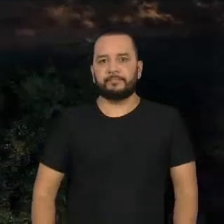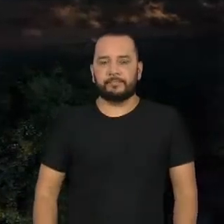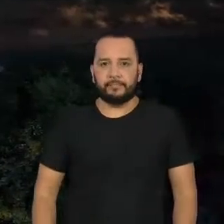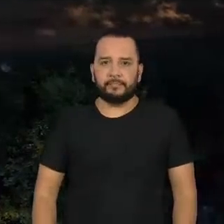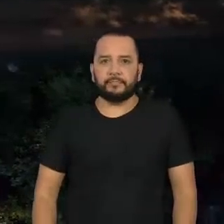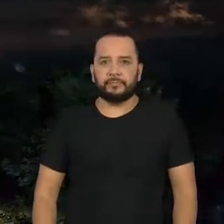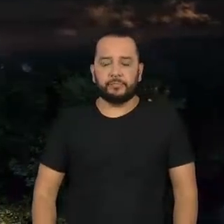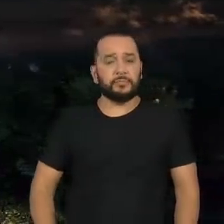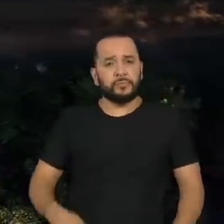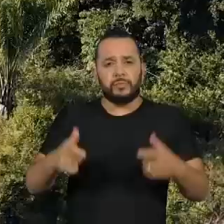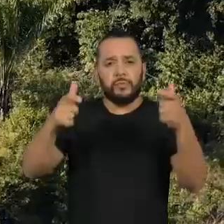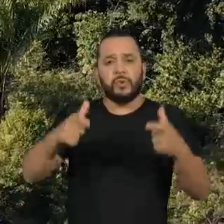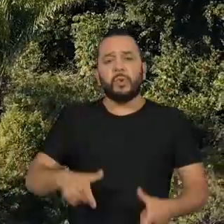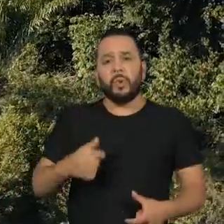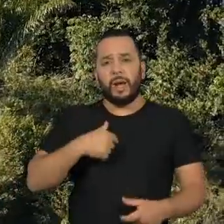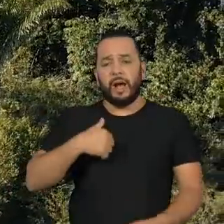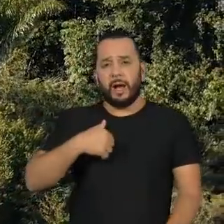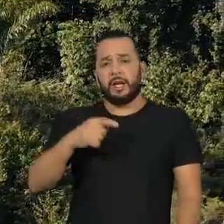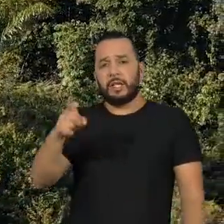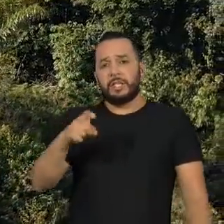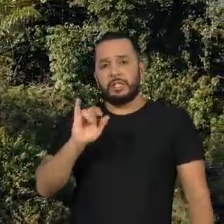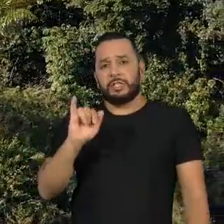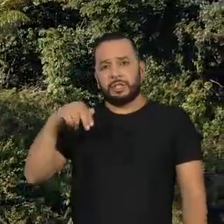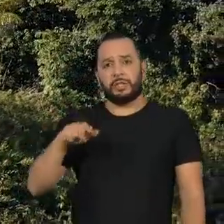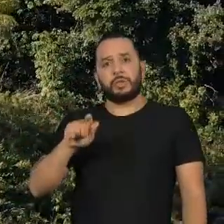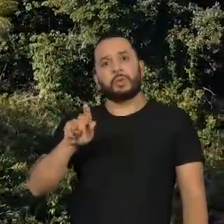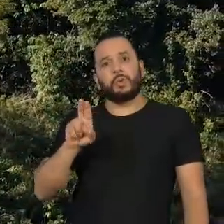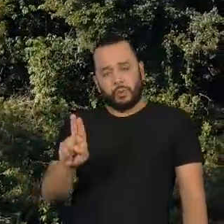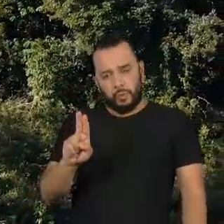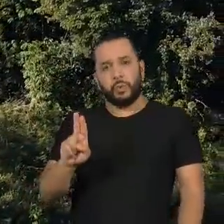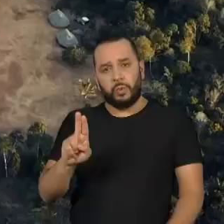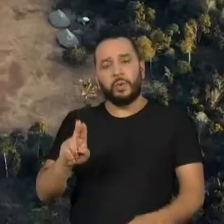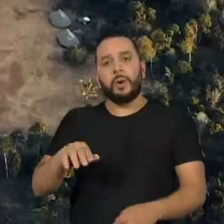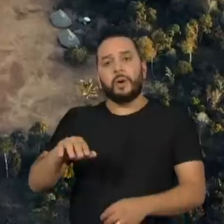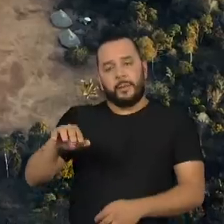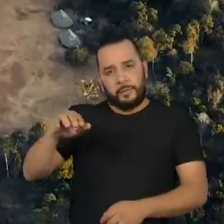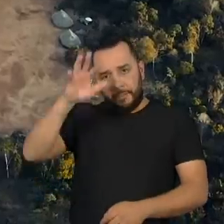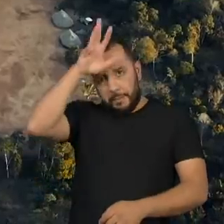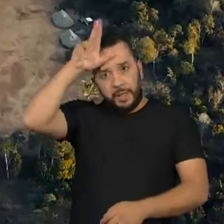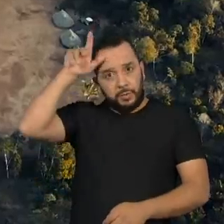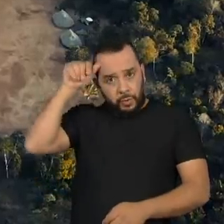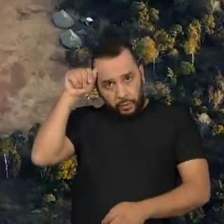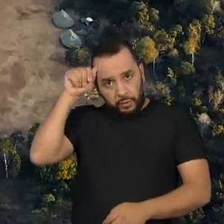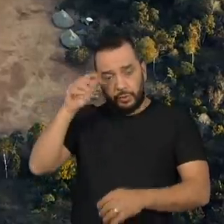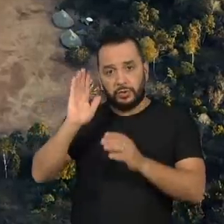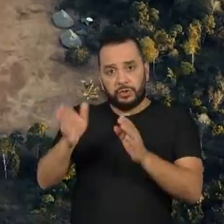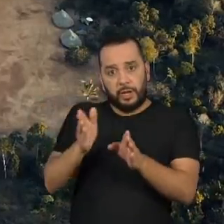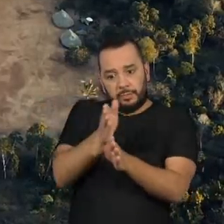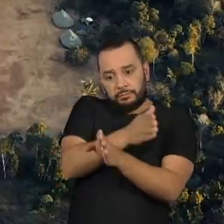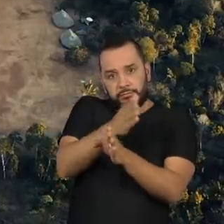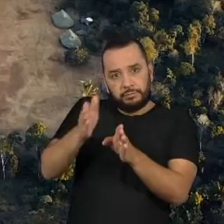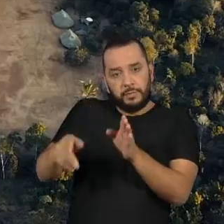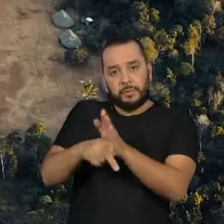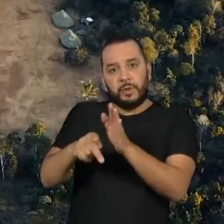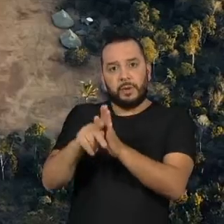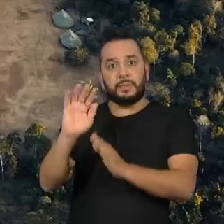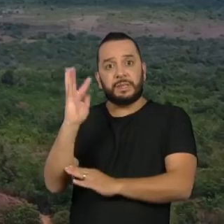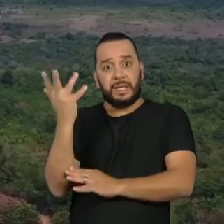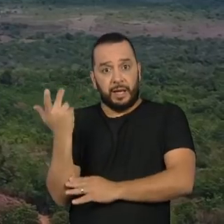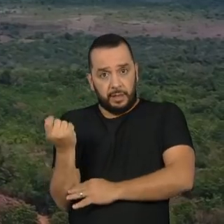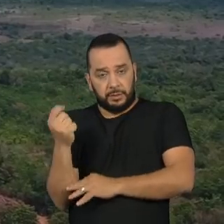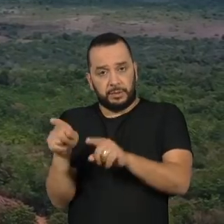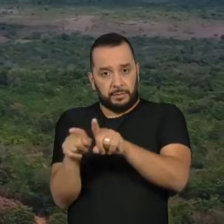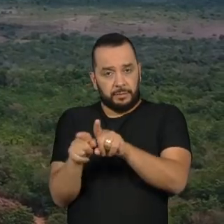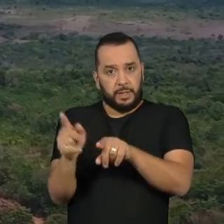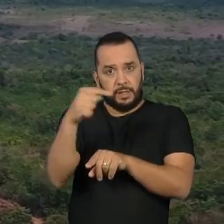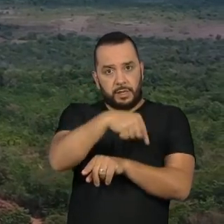Alto Xingu, nordeste do Mato Grosso, zona de transição entre o Cerrado e a Amazônia, onde vive o